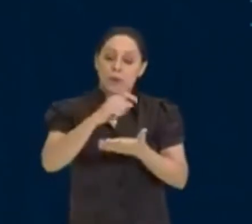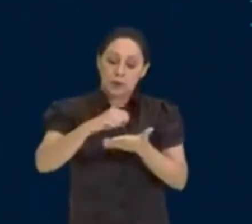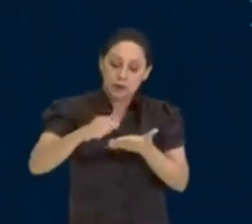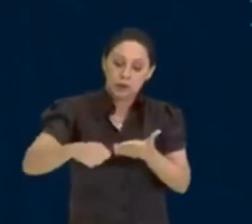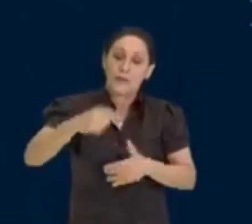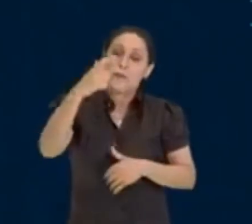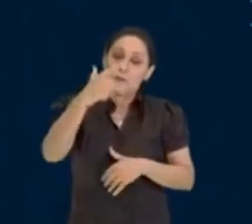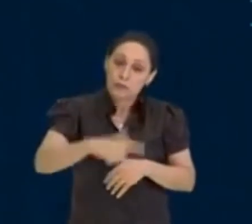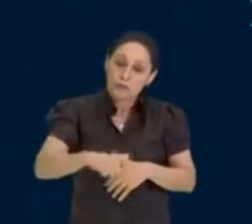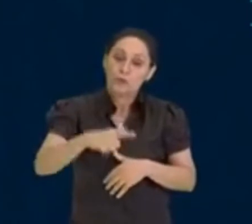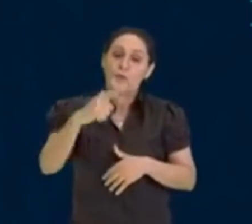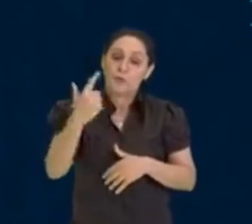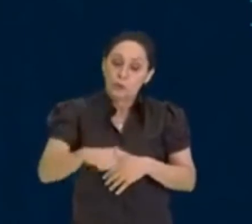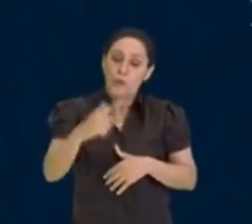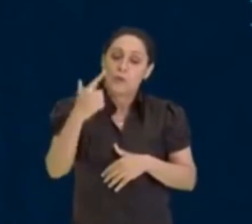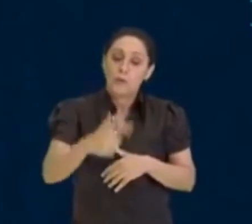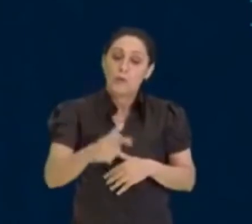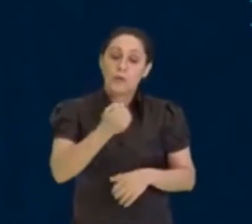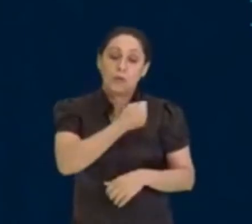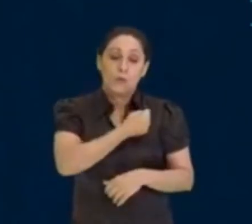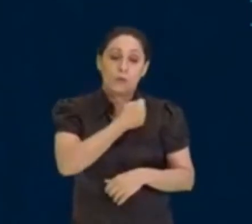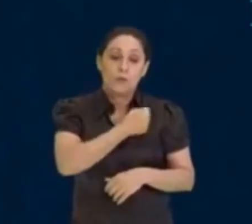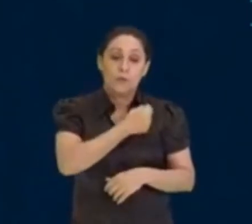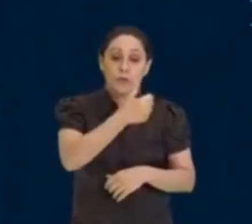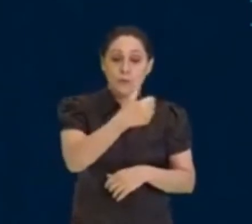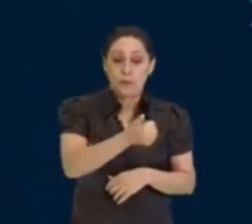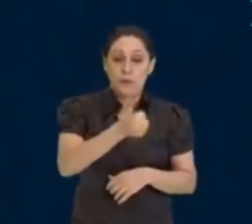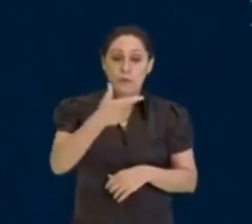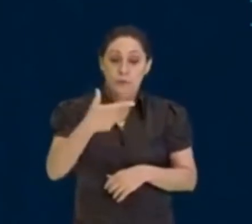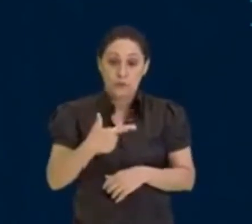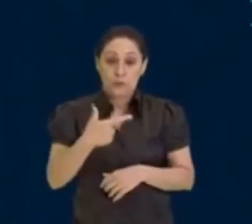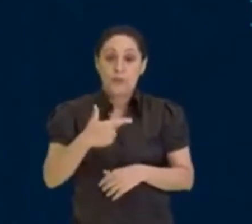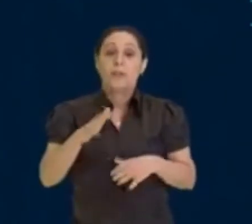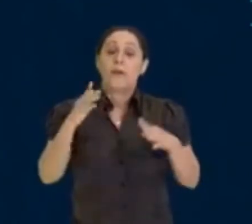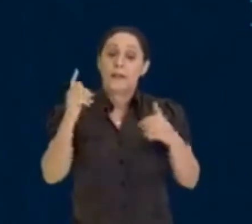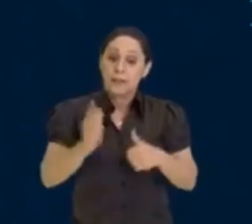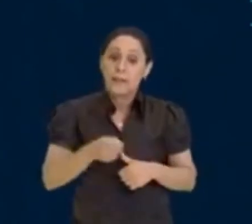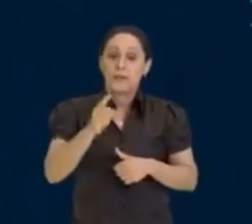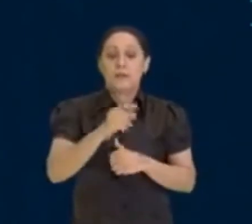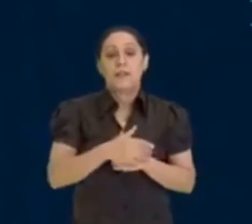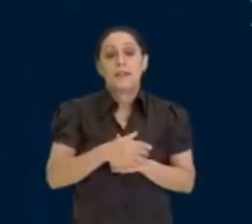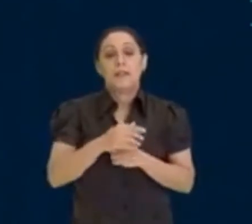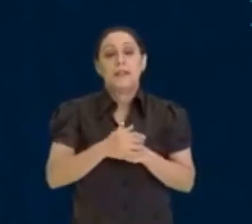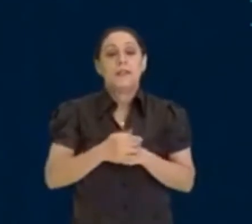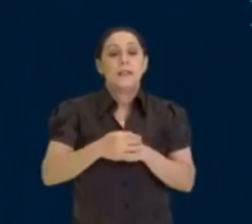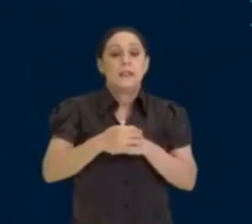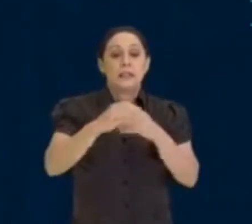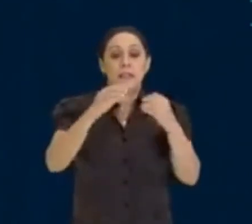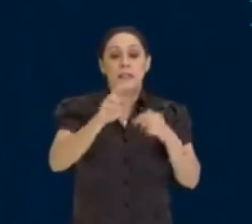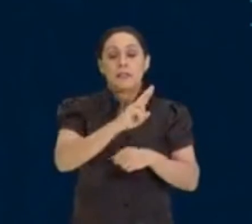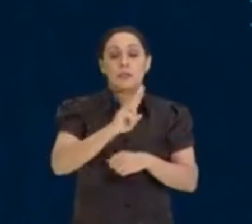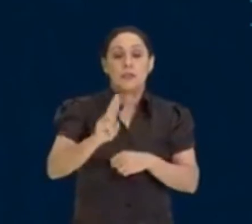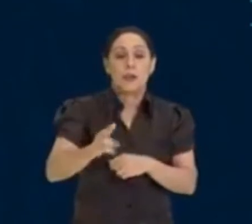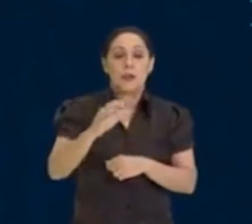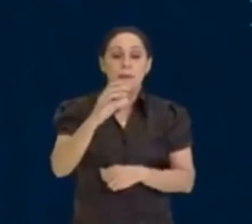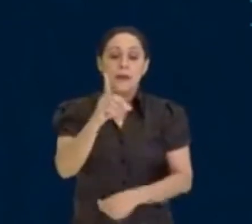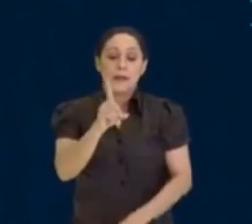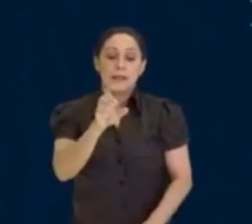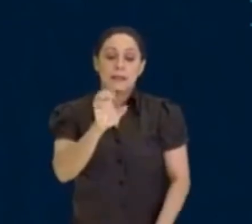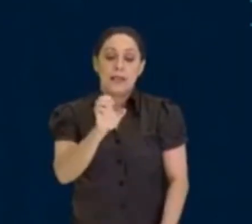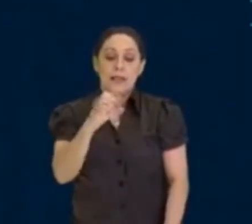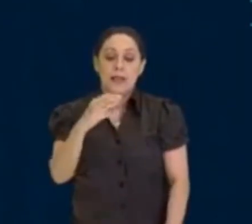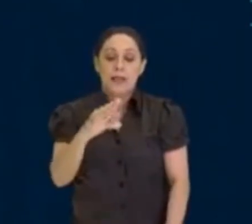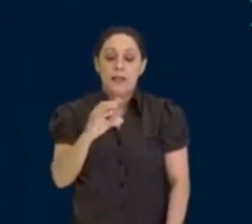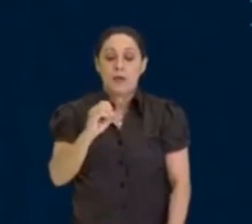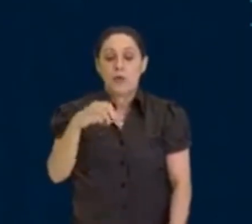número 12, então, isso é uma decomposição, tá? Eu posso reescrever o número em fatores,